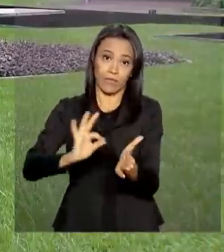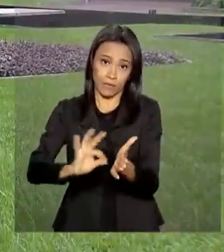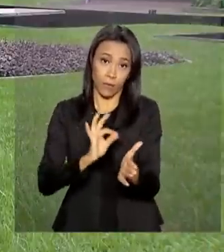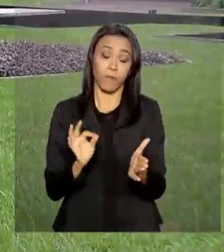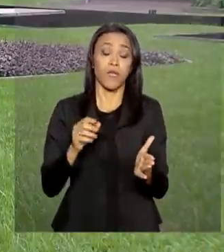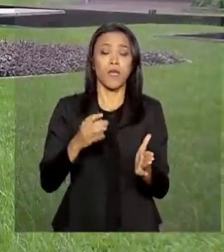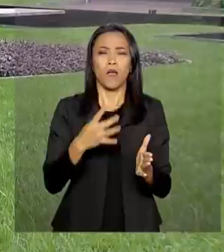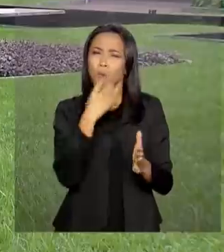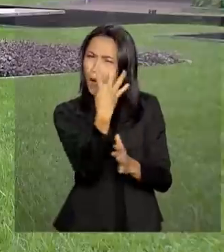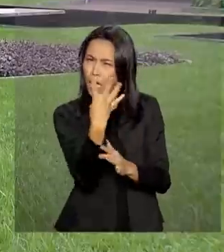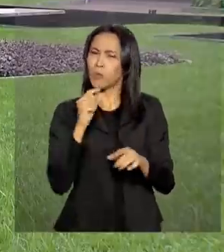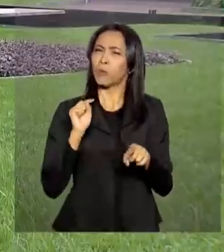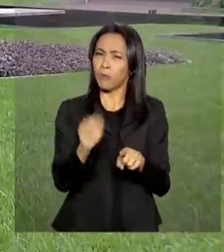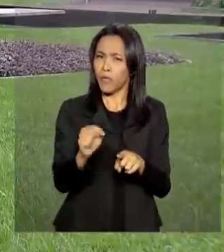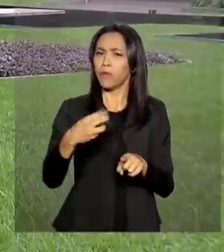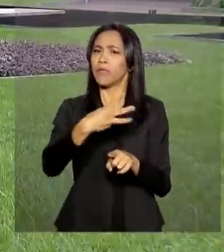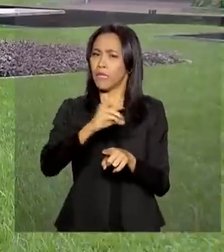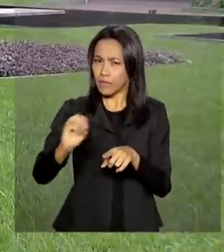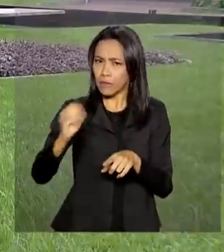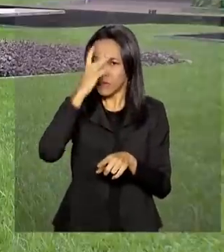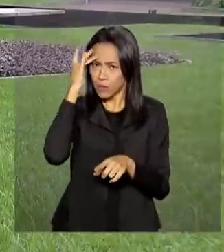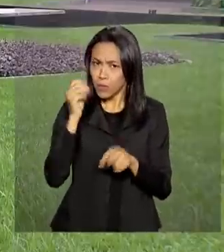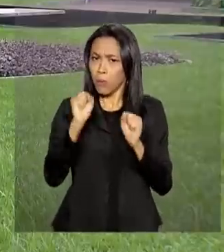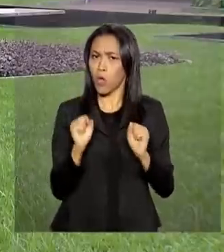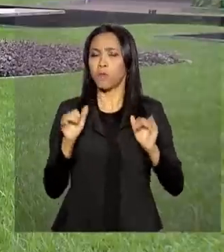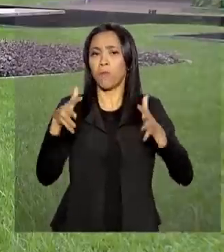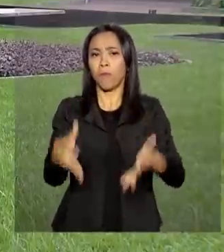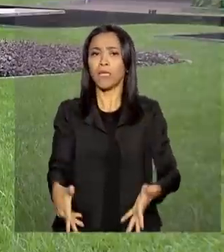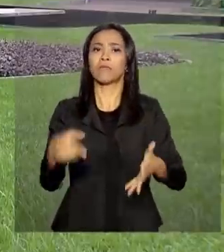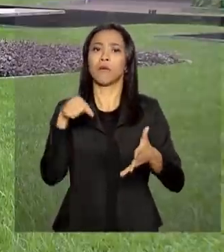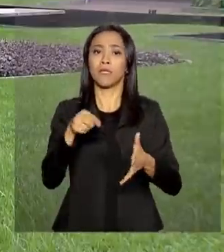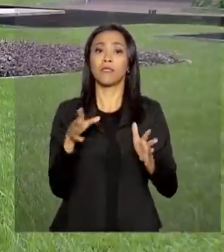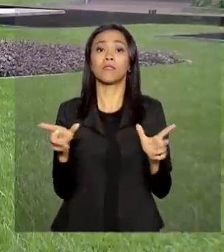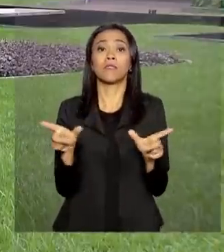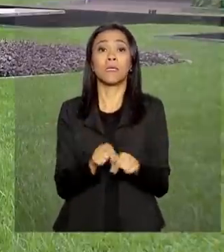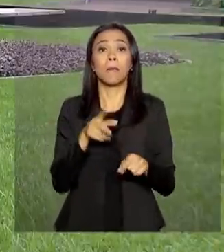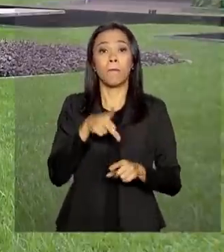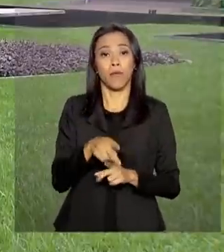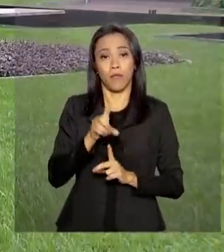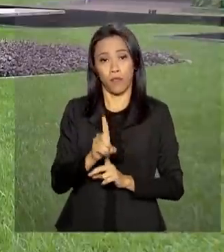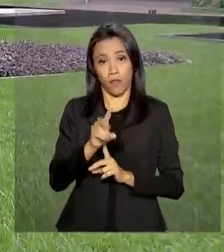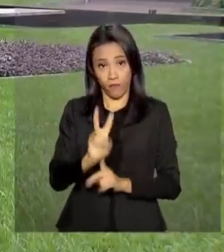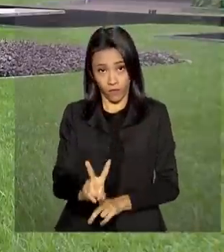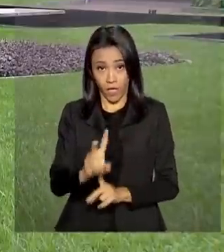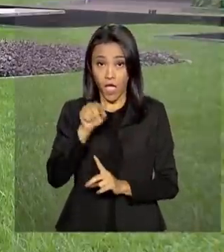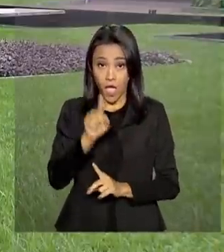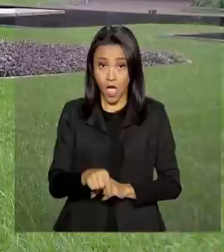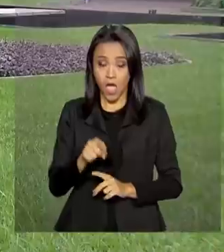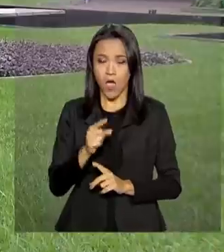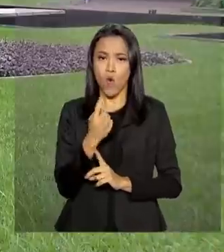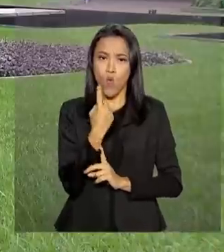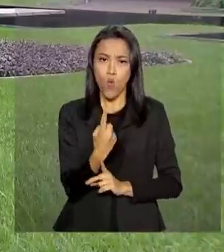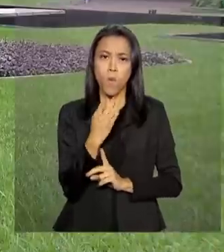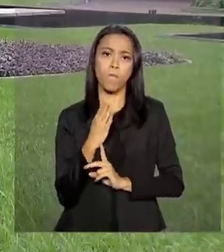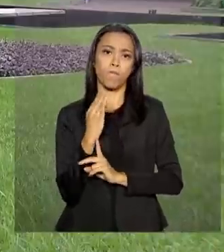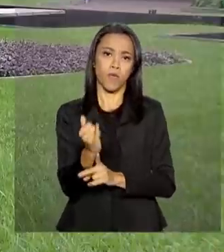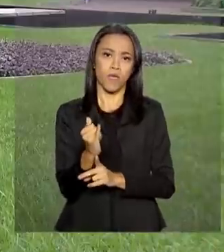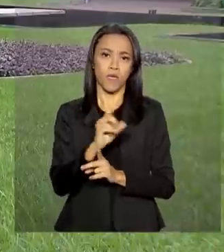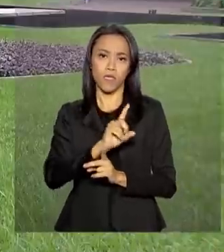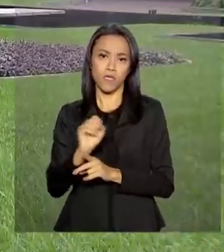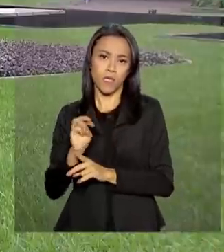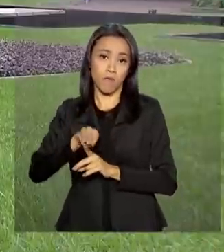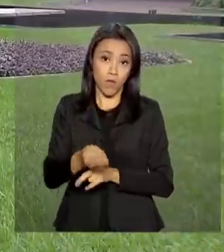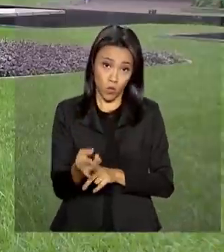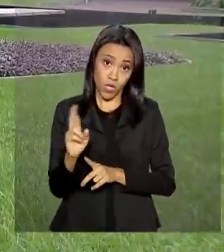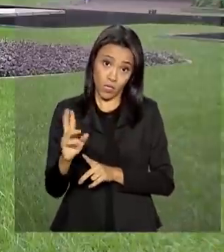4.300 funcionários participem desse PDV. O custo estimado do programa é de 1 bilhão e 100 milhões de reais